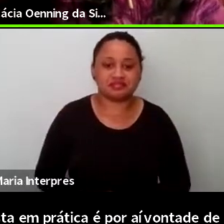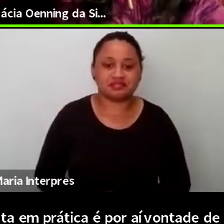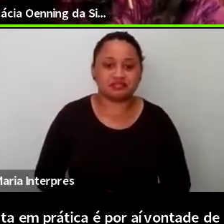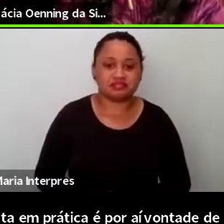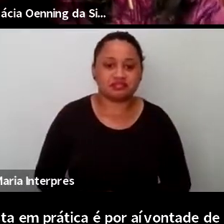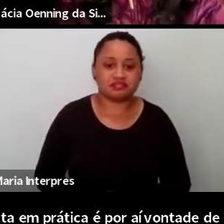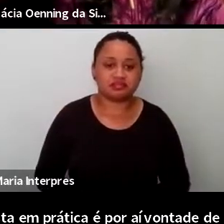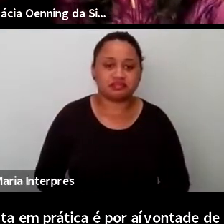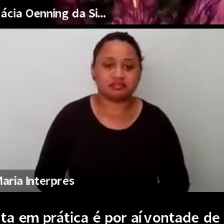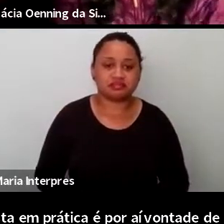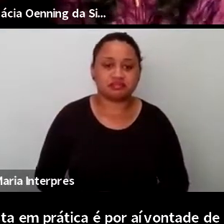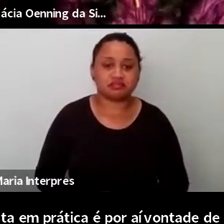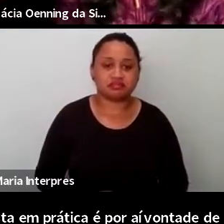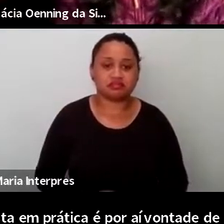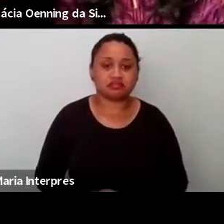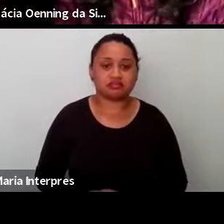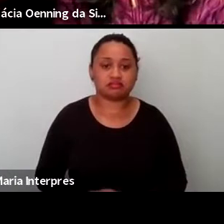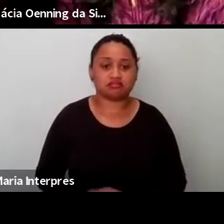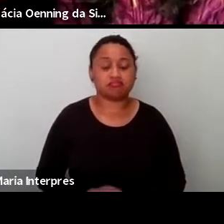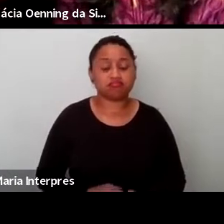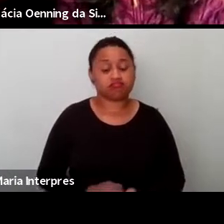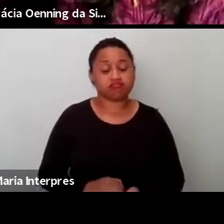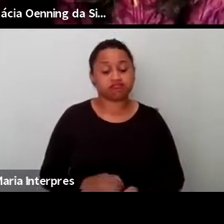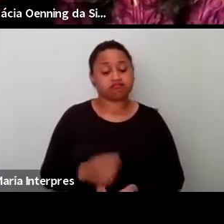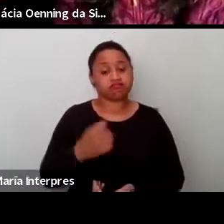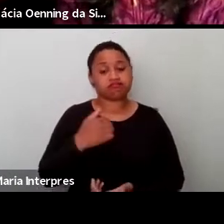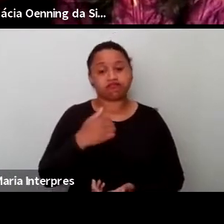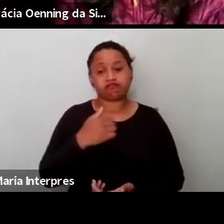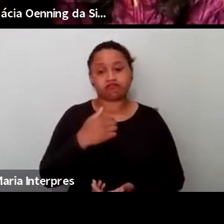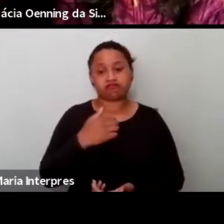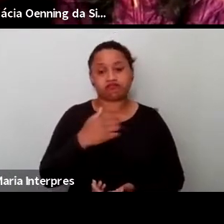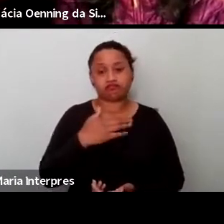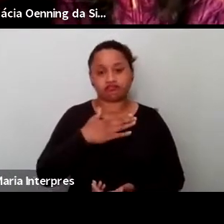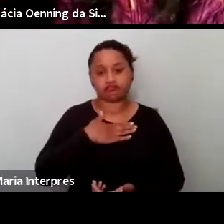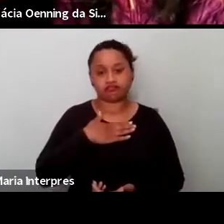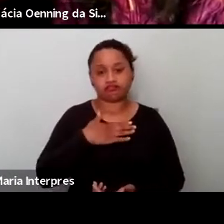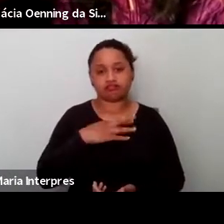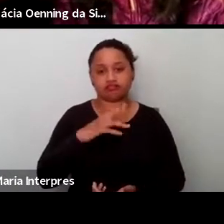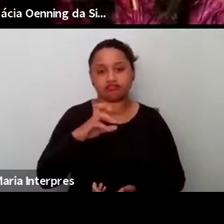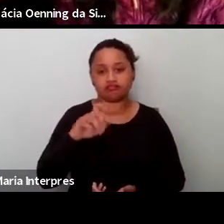Eu não vejo, desculpa o nome da...